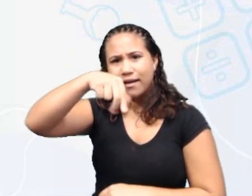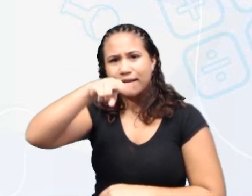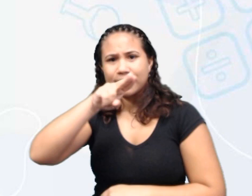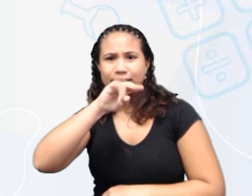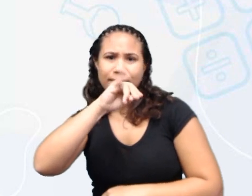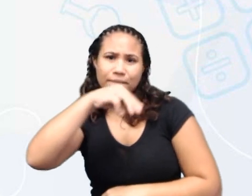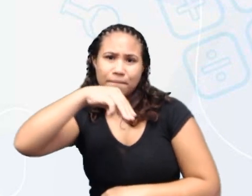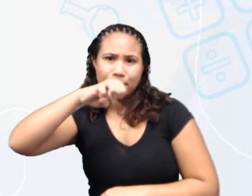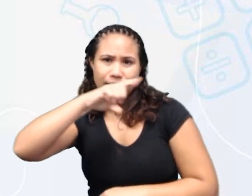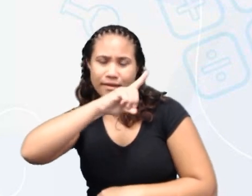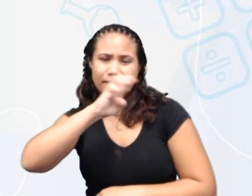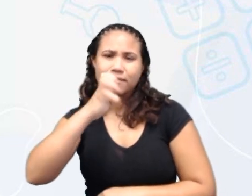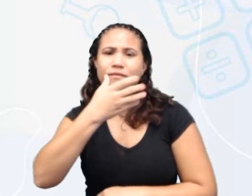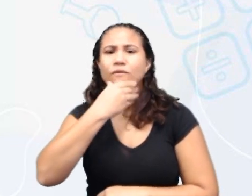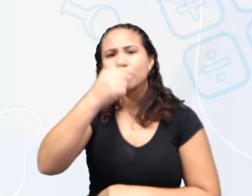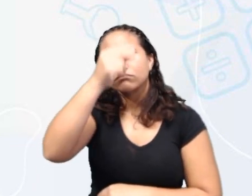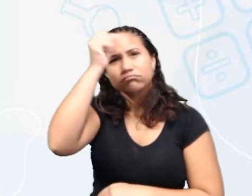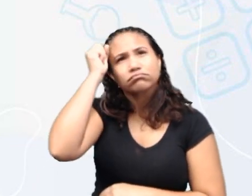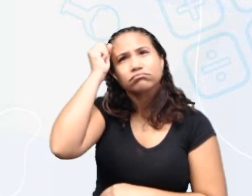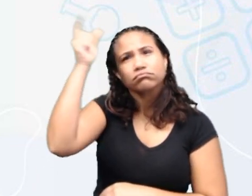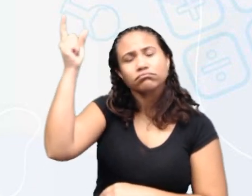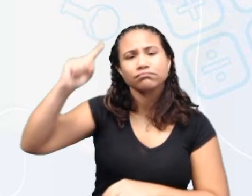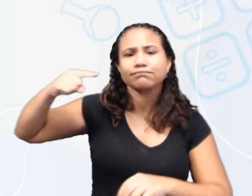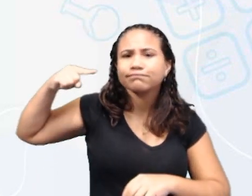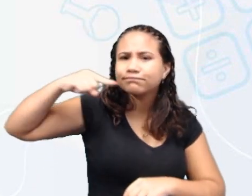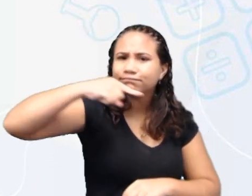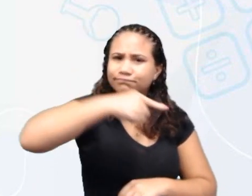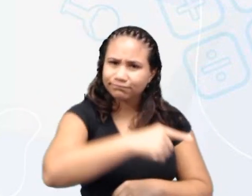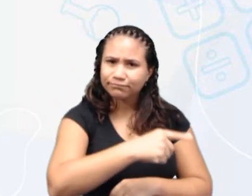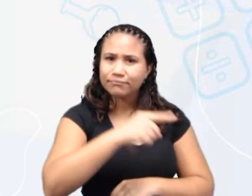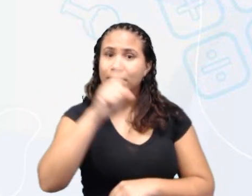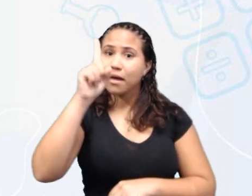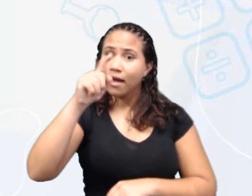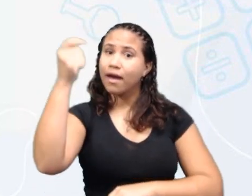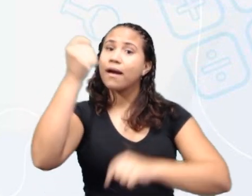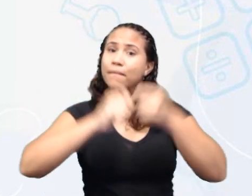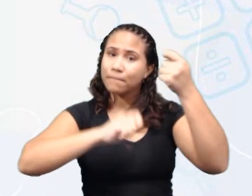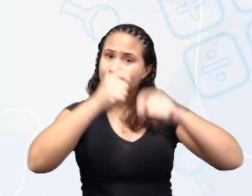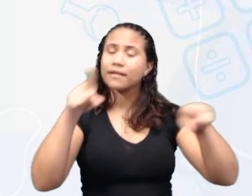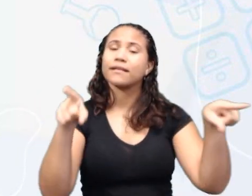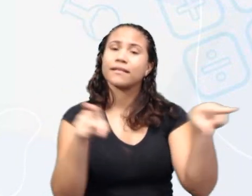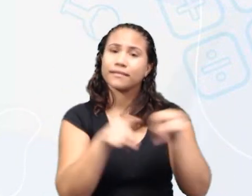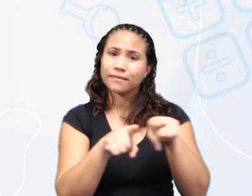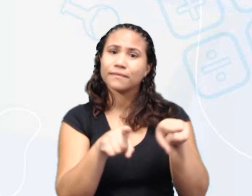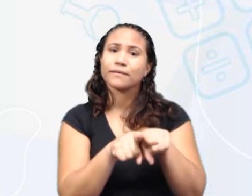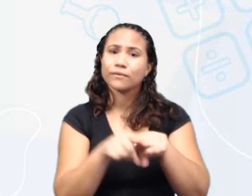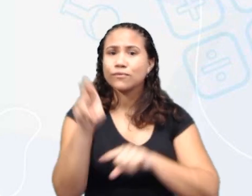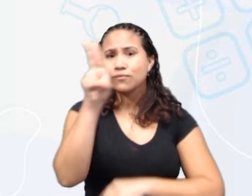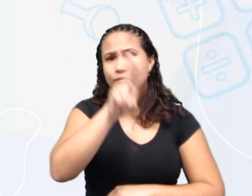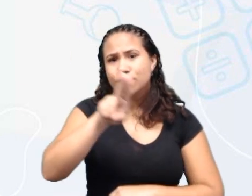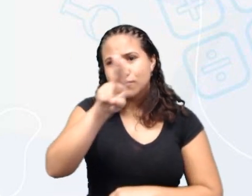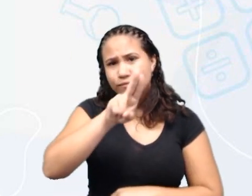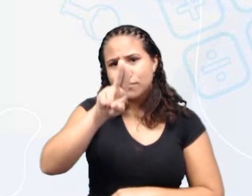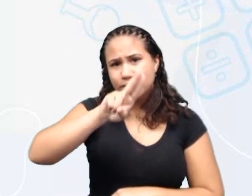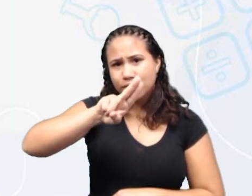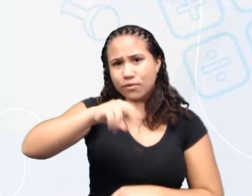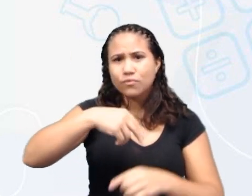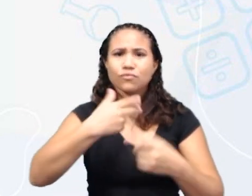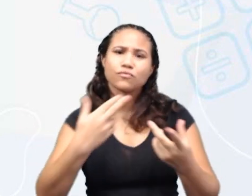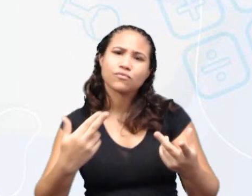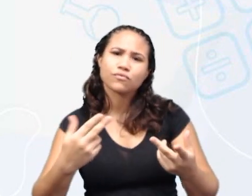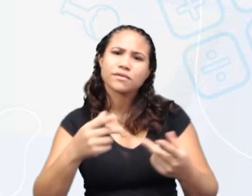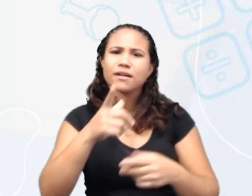invenções dele. O parafuso de Arquimedes, ele é uma máquina que é utilizada para transferir